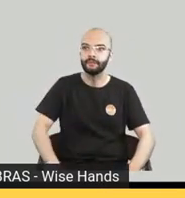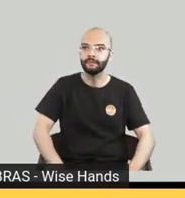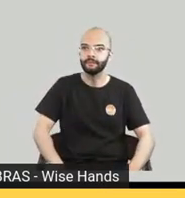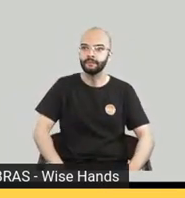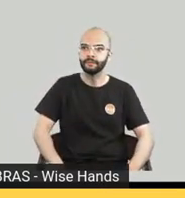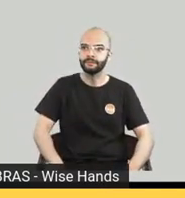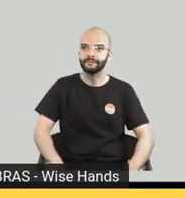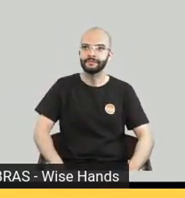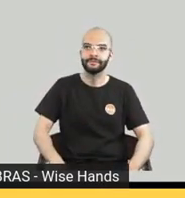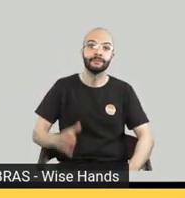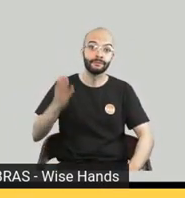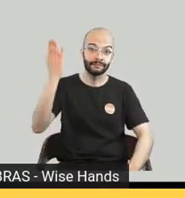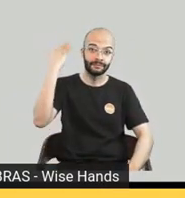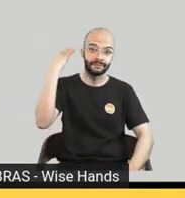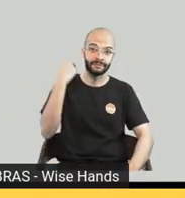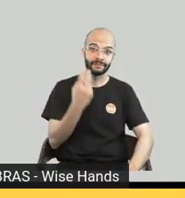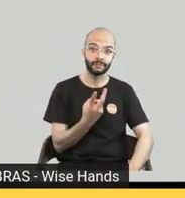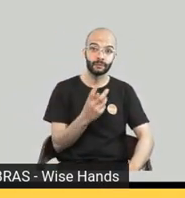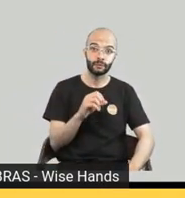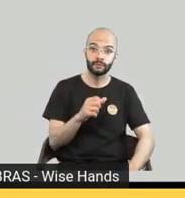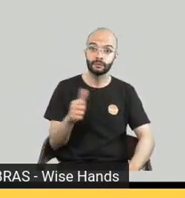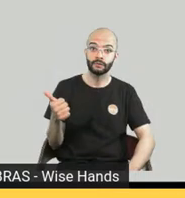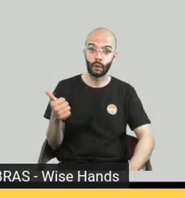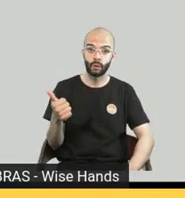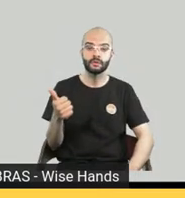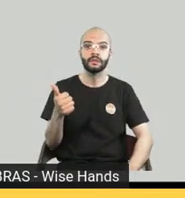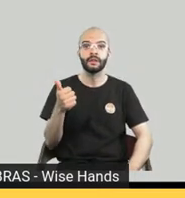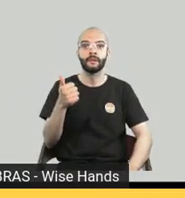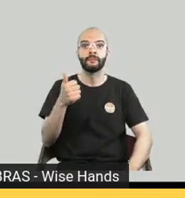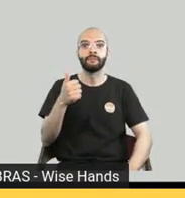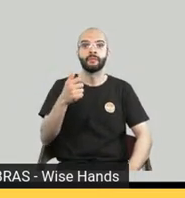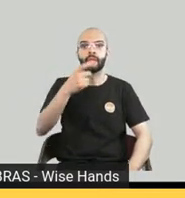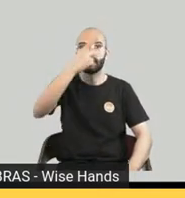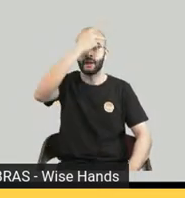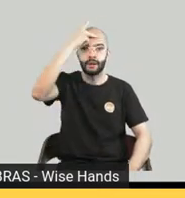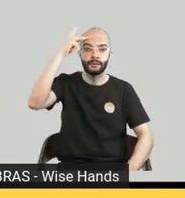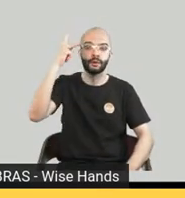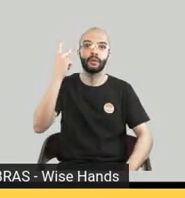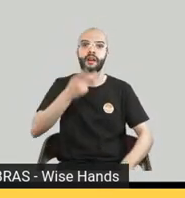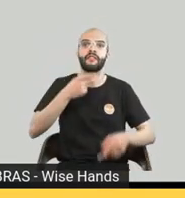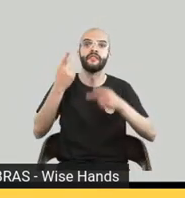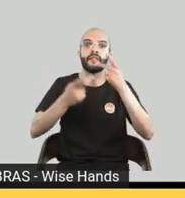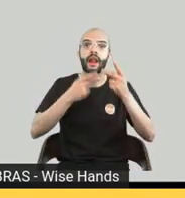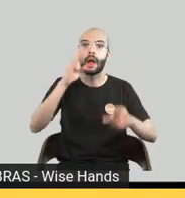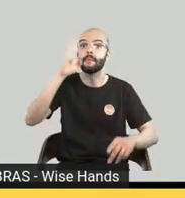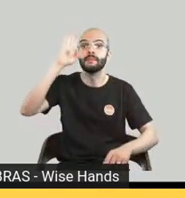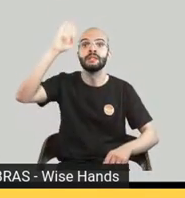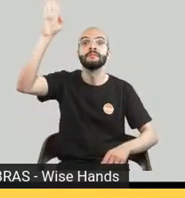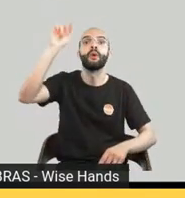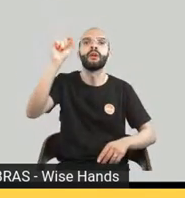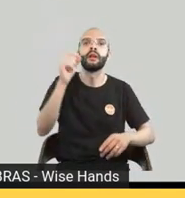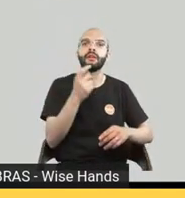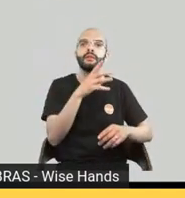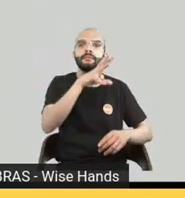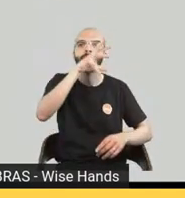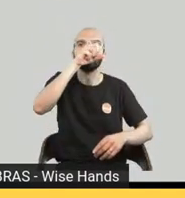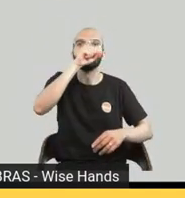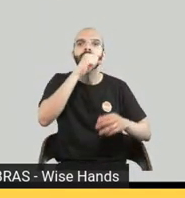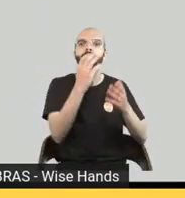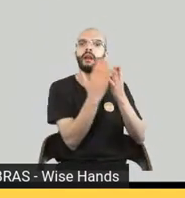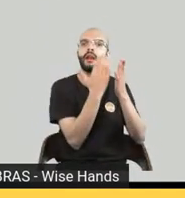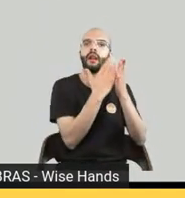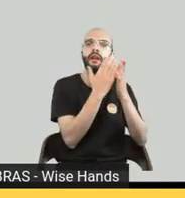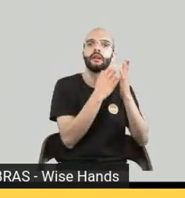ouvia lá em 2011 quando a gente falava com o autor que não queria que tivesse ebook dos próprios livros tipo ai não mas eu